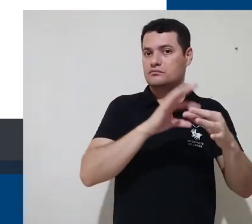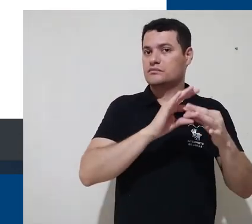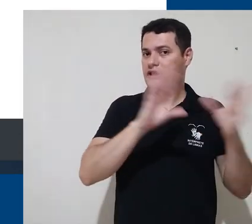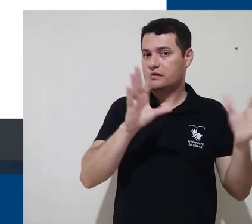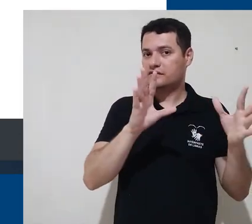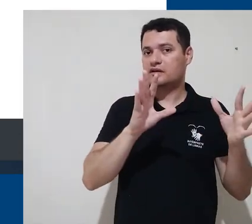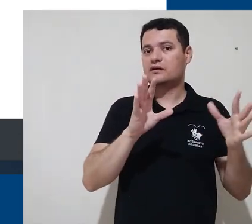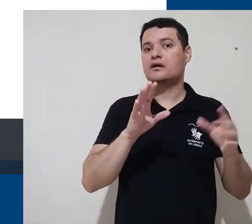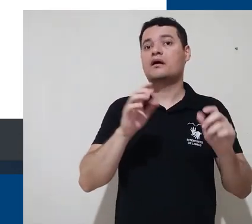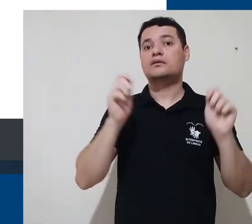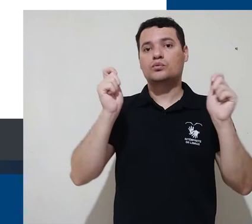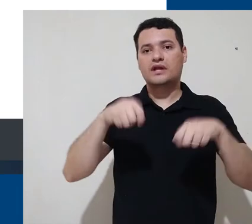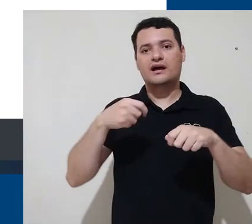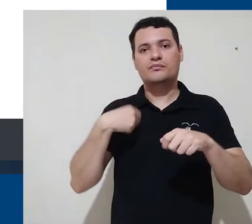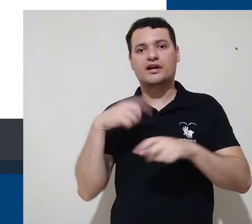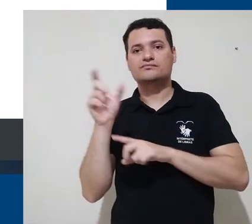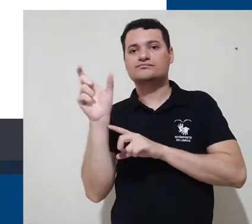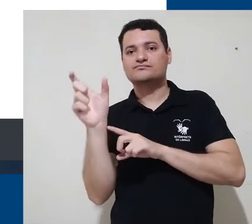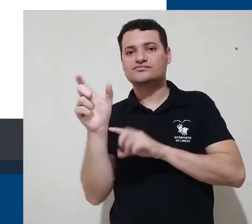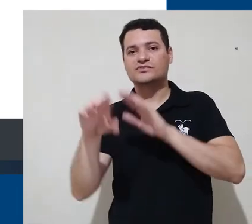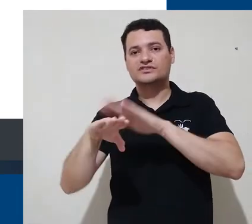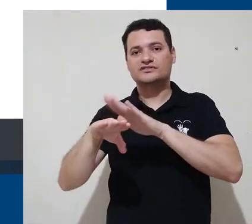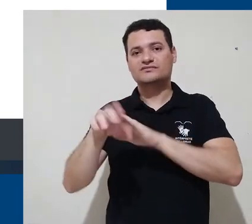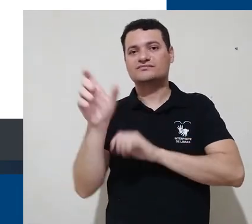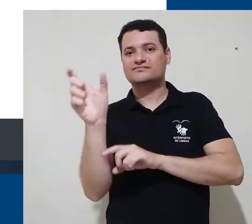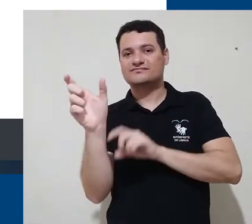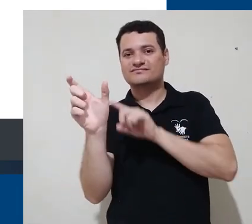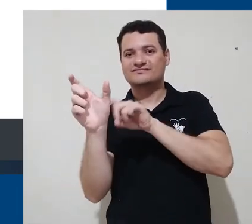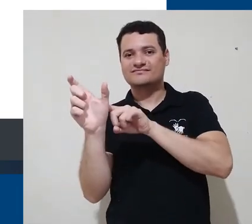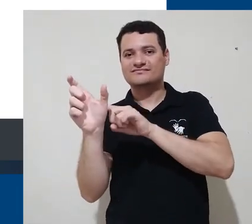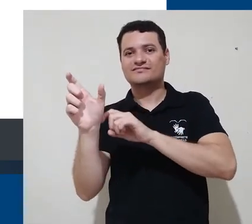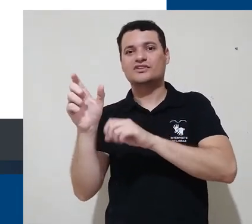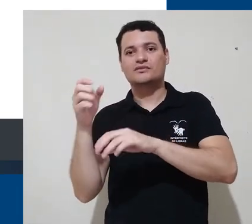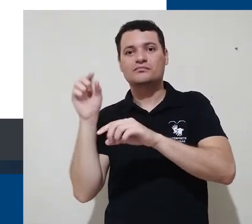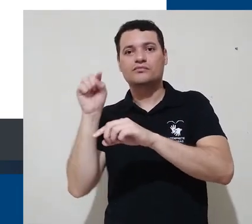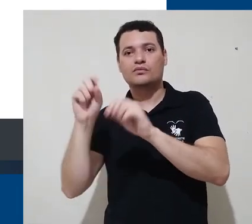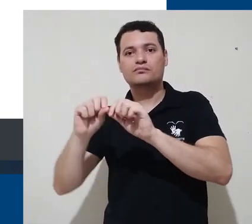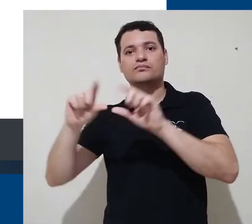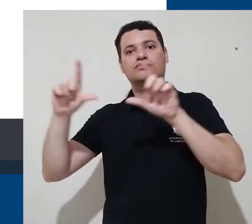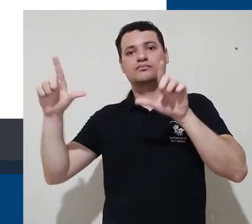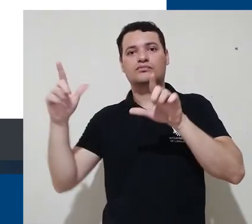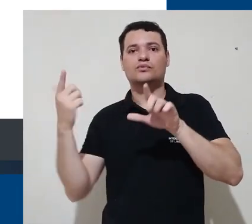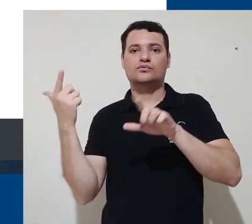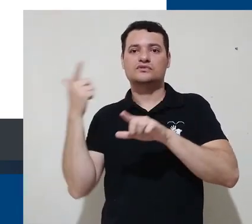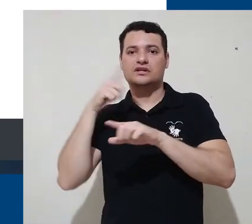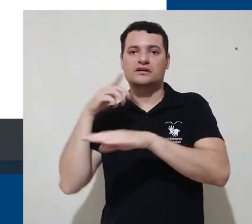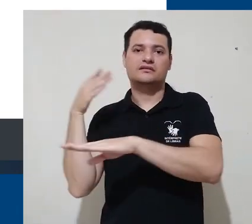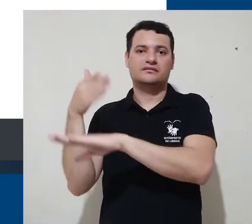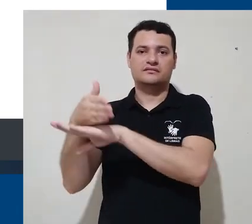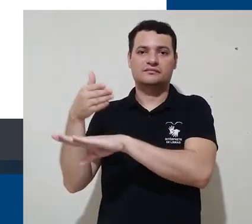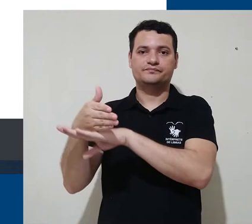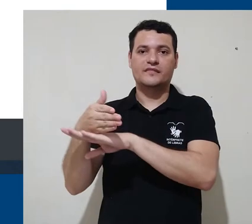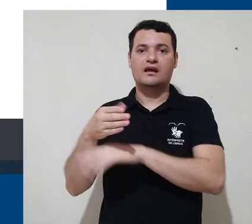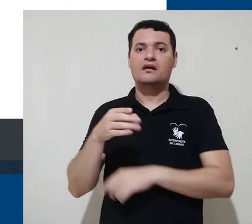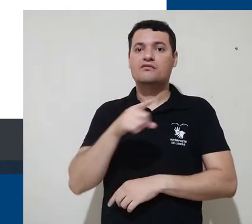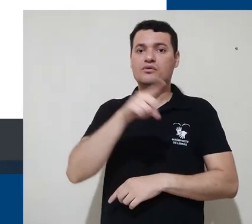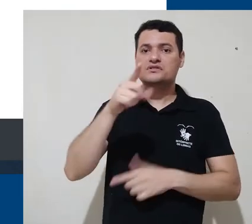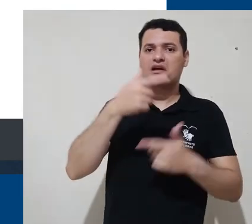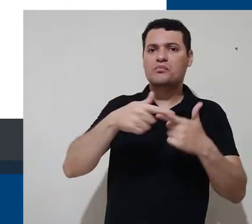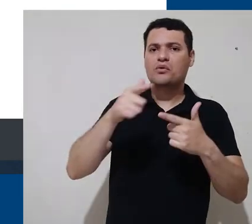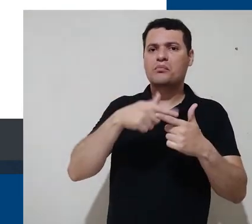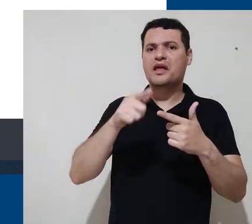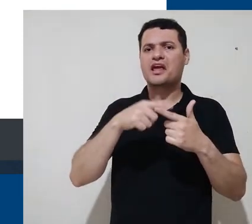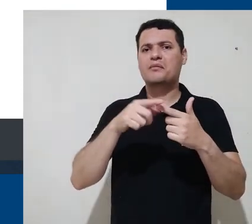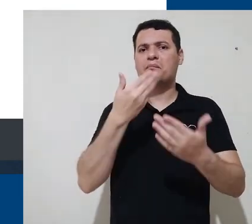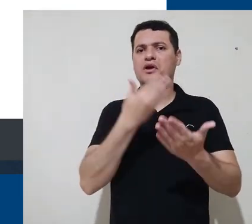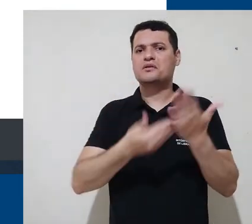possível visualizá-las acessando por este caminho aqui. Se os usuários tiverem problemas com recuperação de